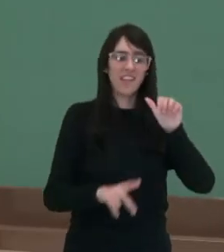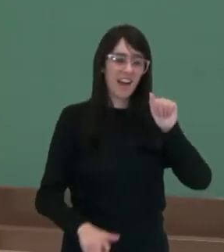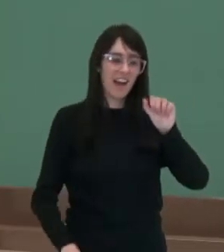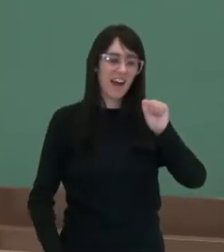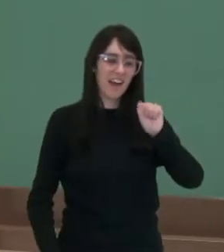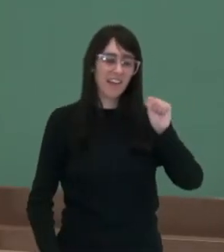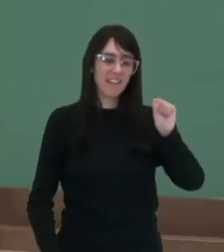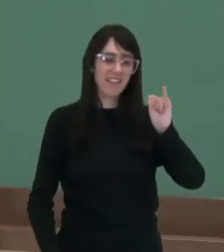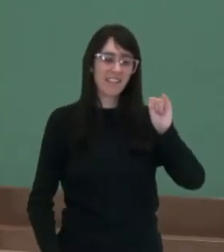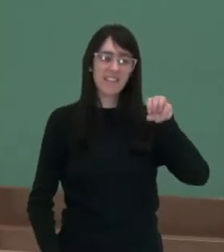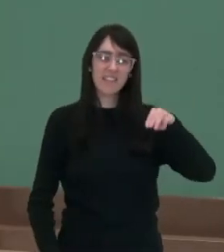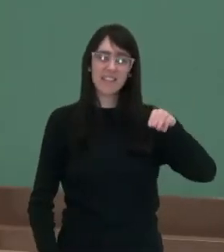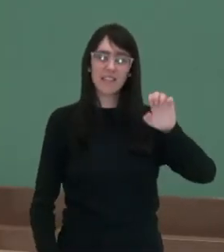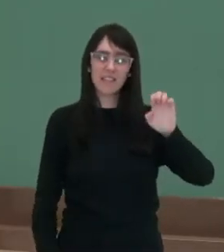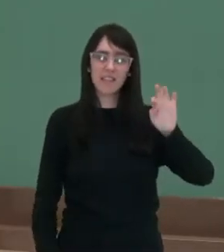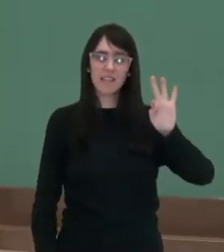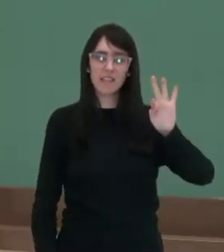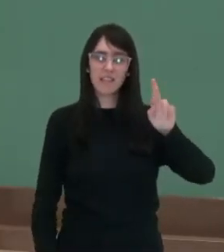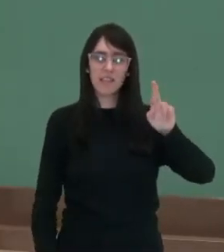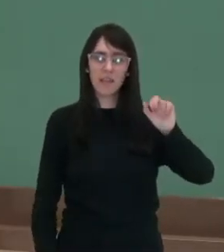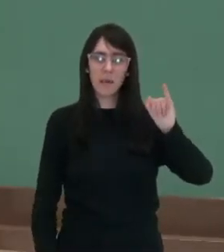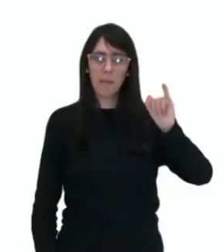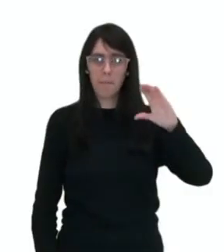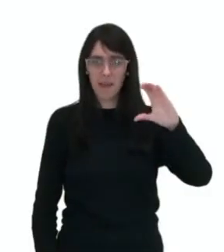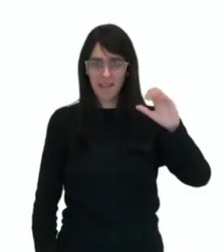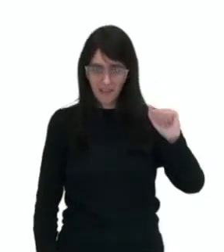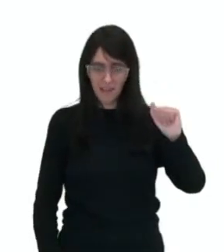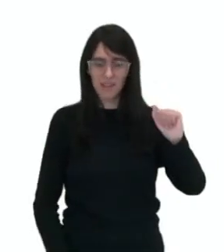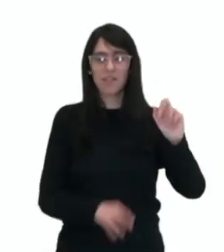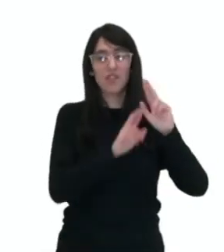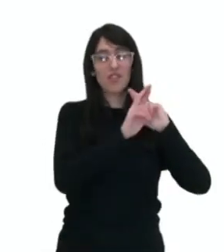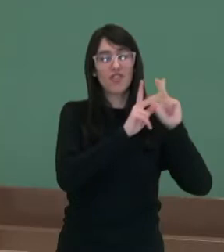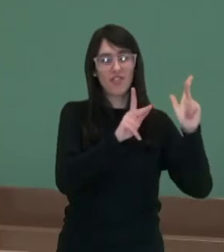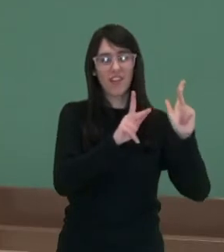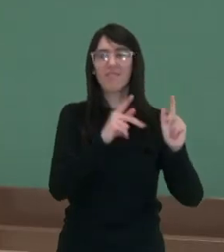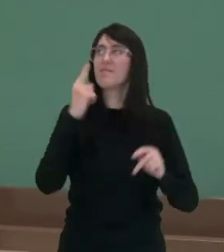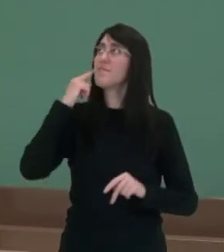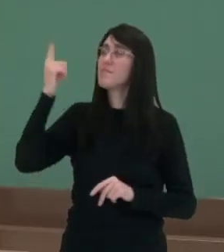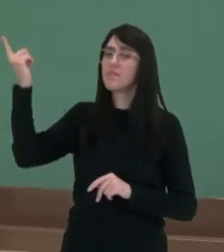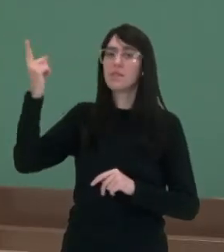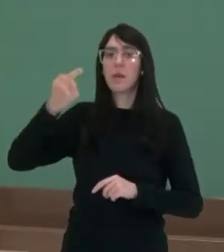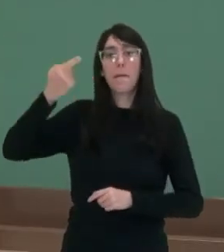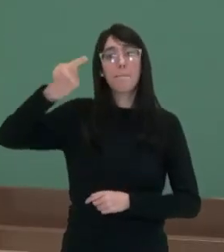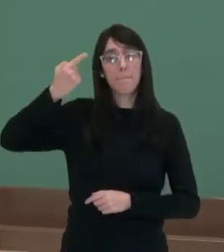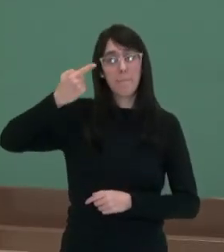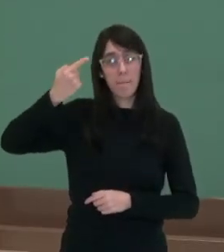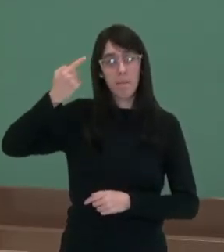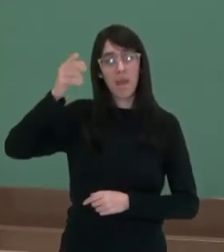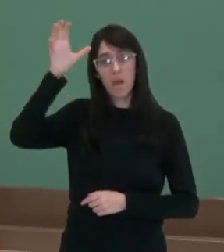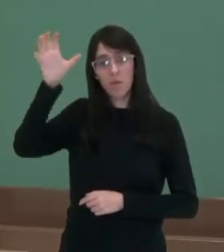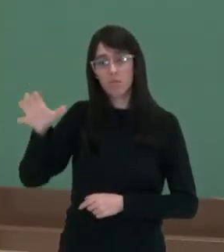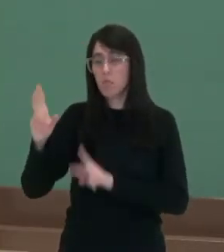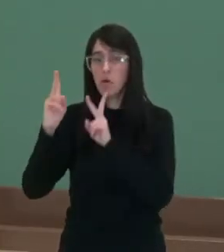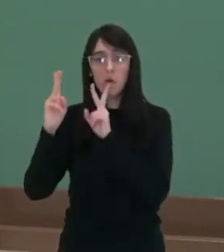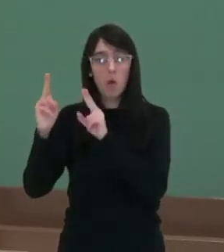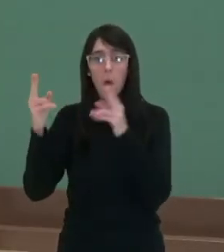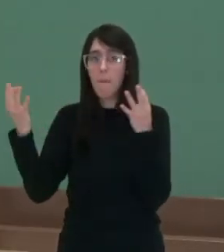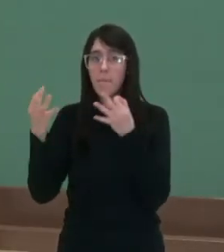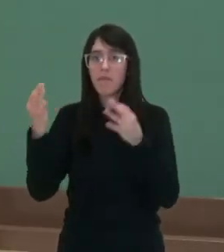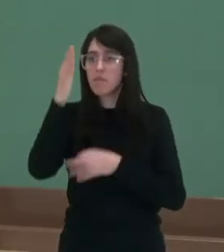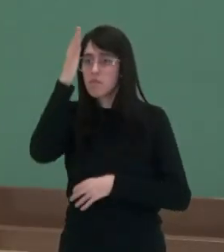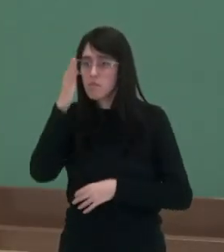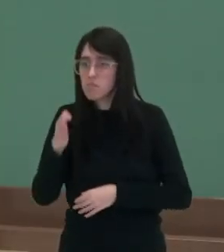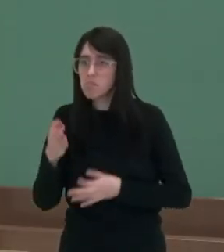você já sabe, simétrica é essa aqui, porque nós dividimos ela neste meio aqui e obtemos duas partes